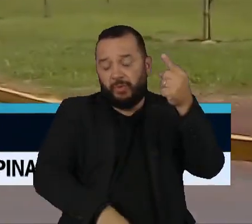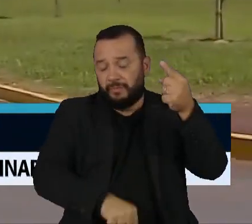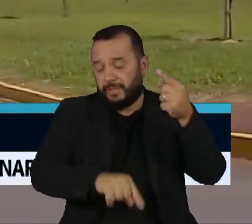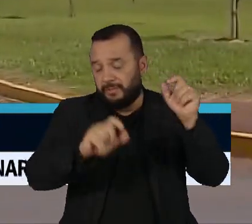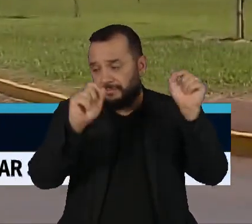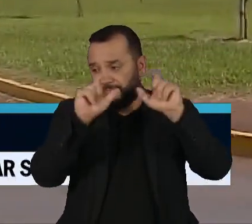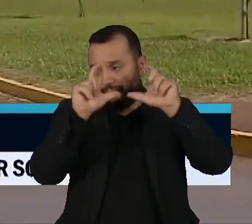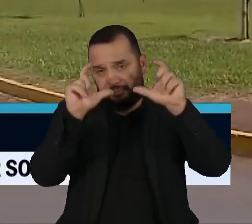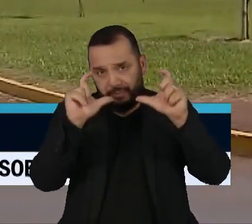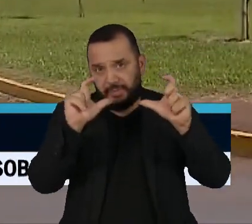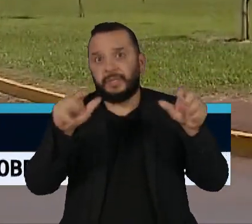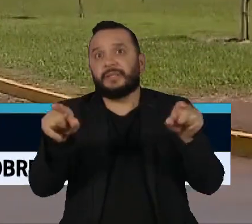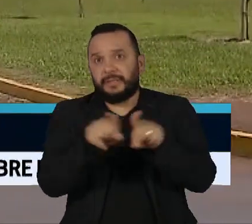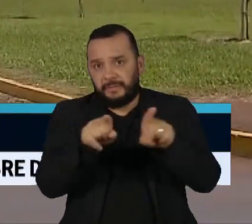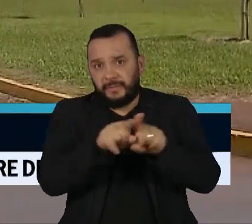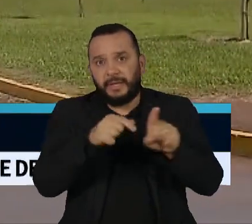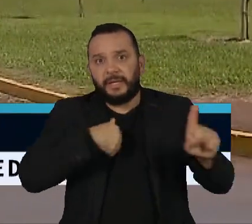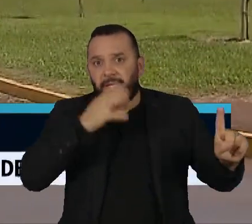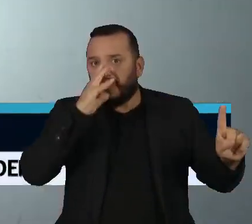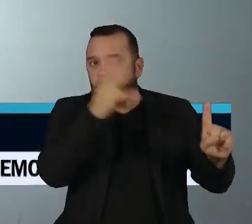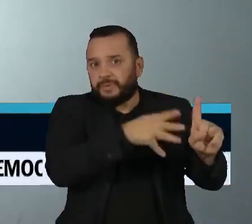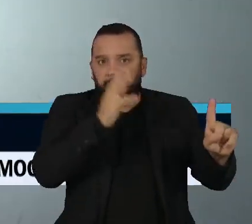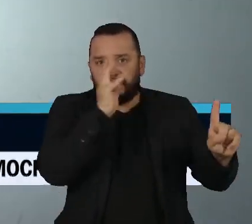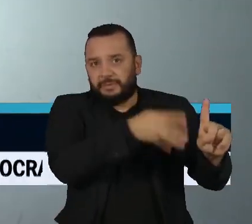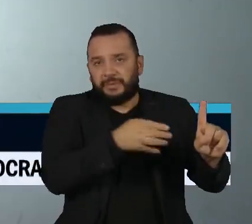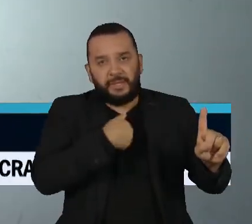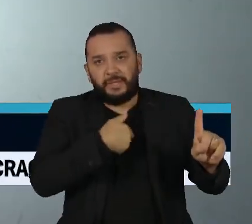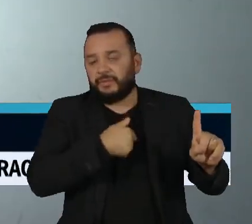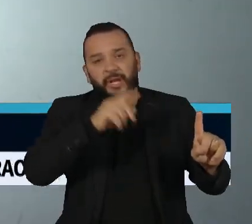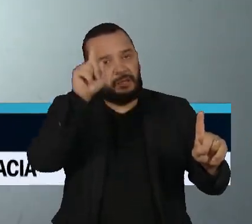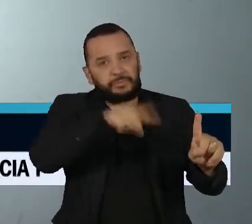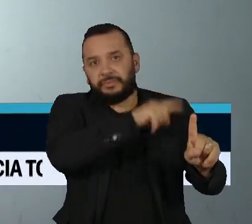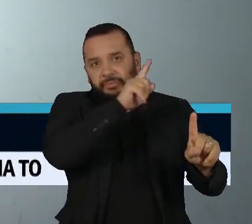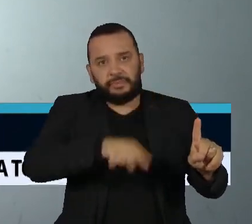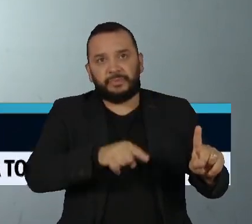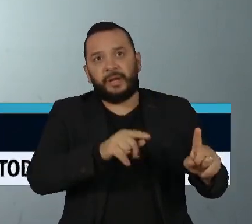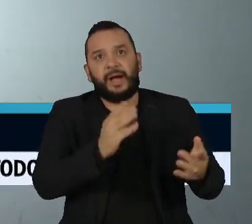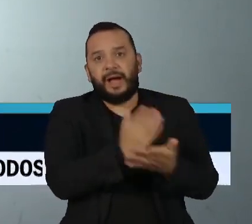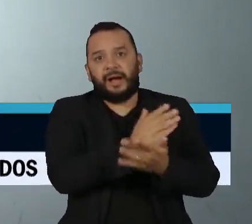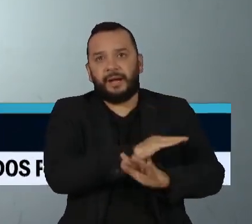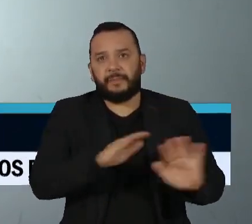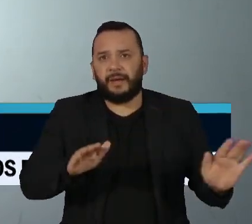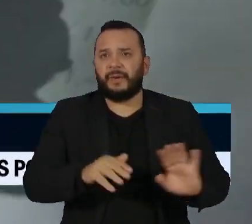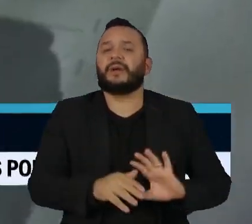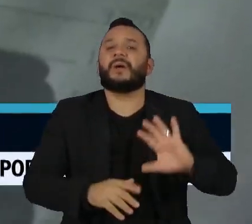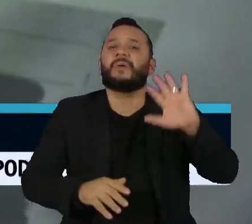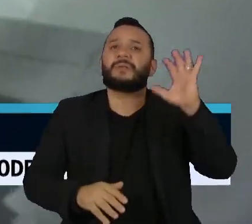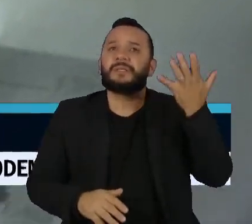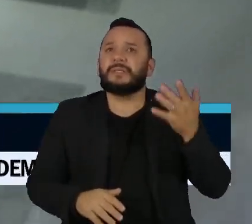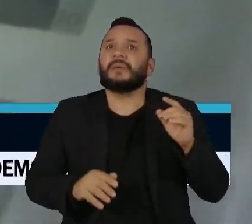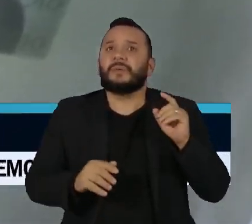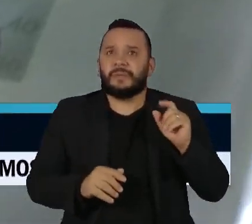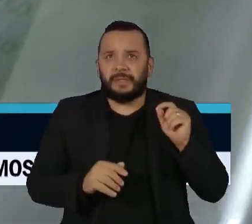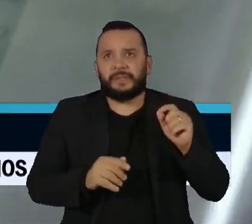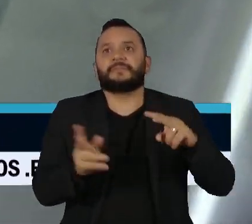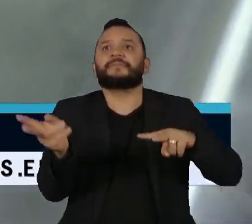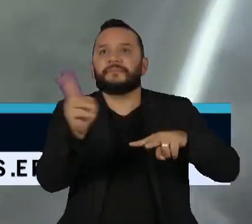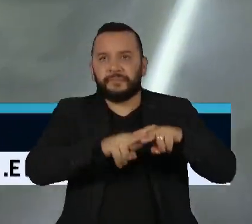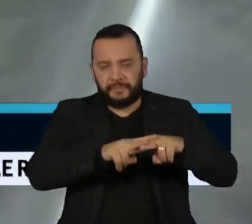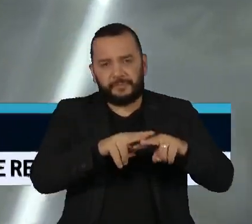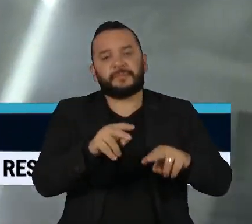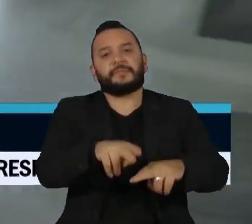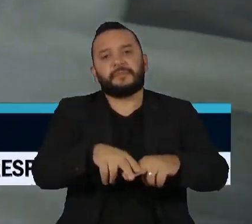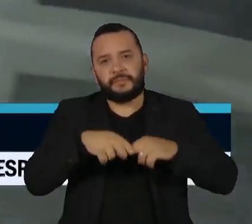extinção das acusações contra o porteiro. O que aconteceu com o Paulo é um exemplo de prisão injusta decorrente de